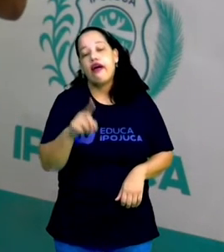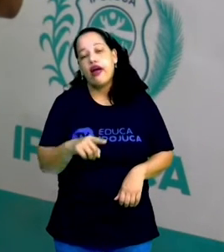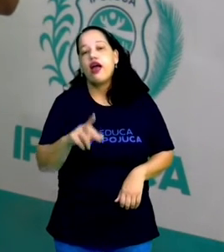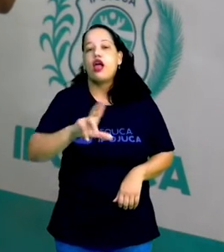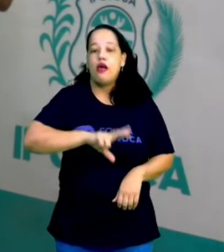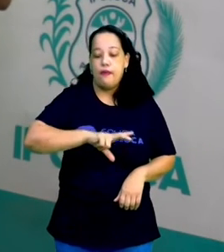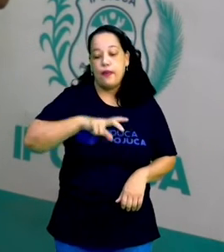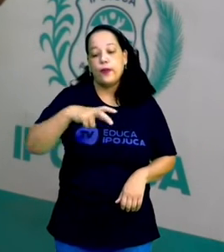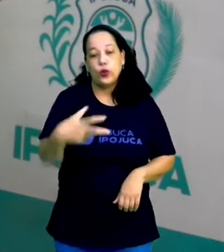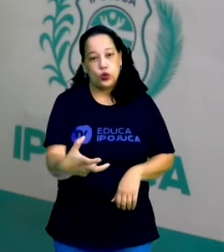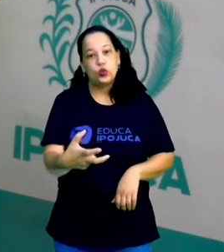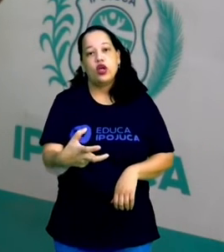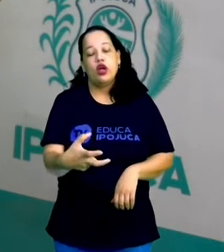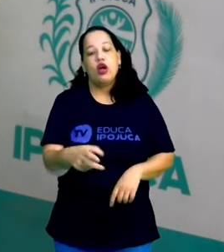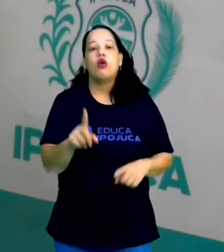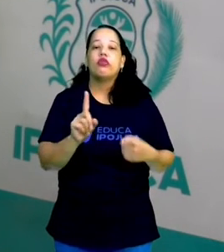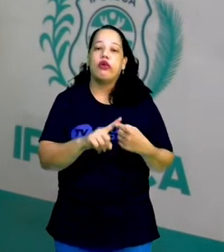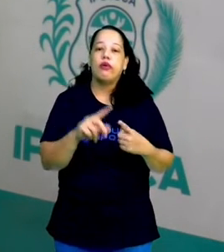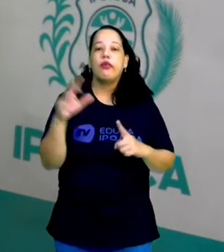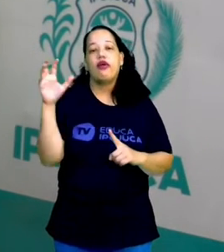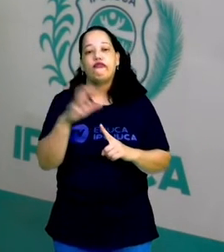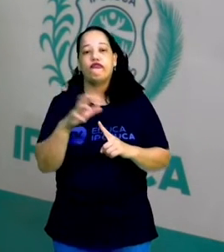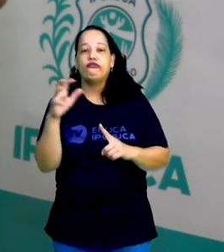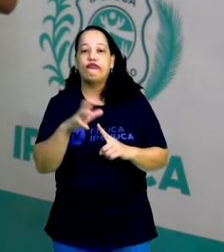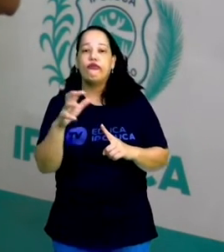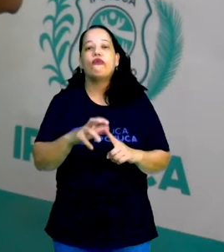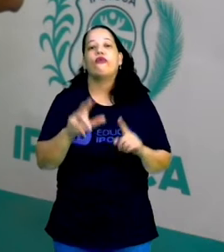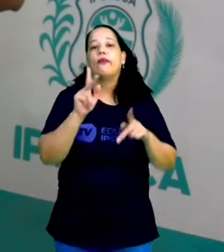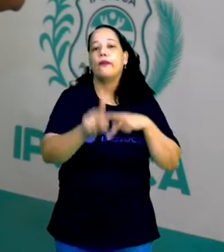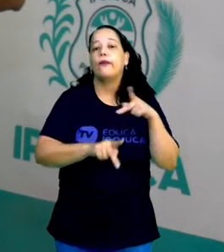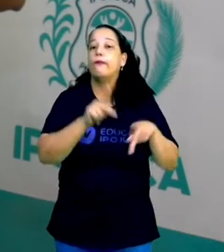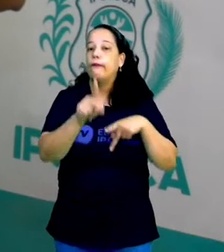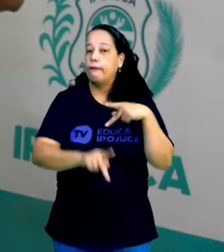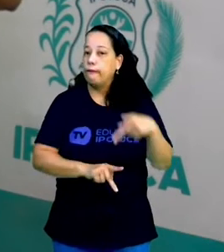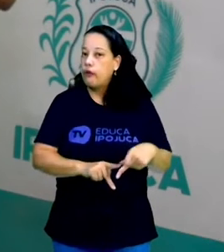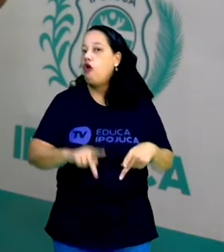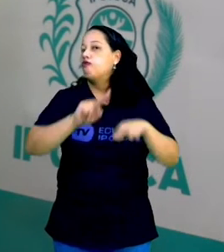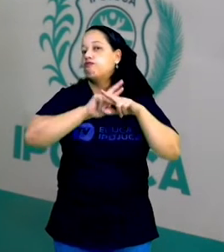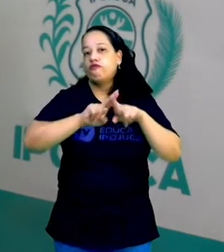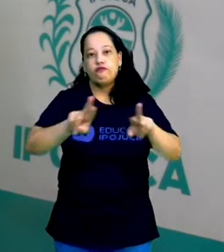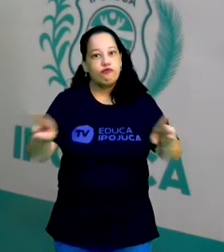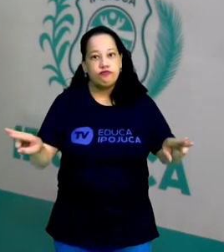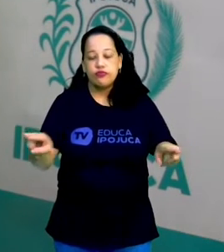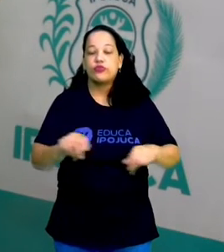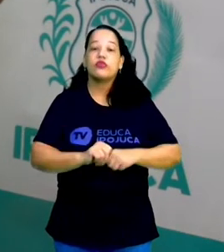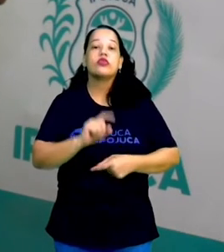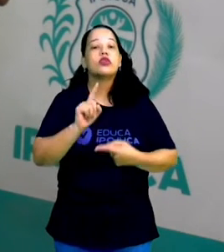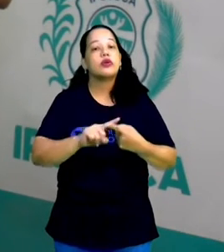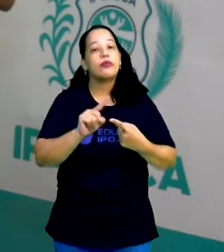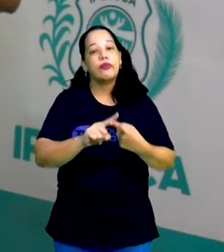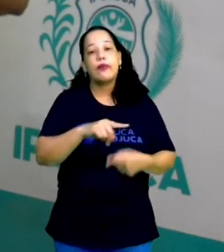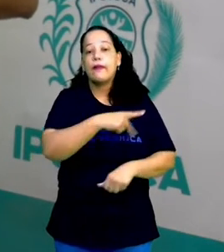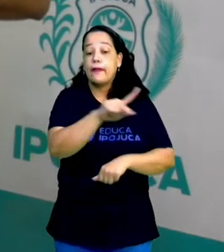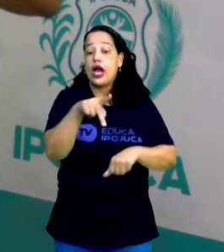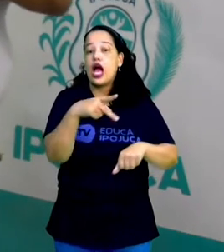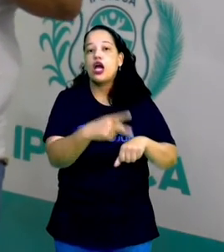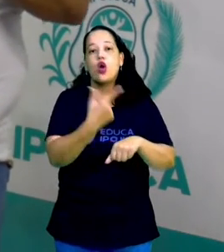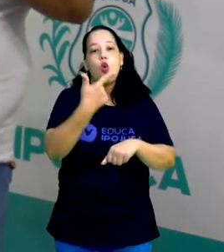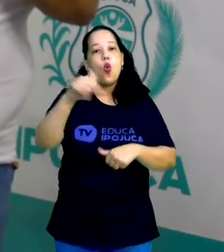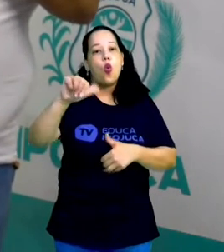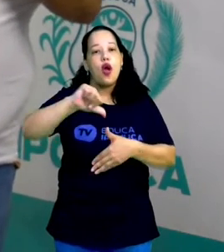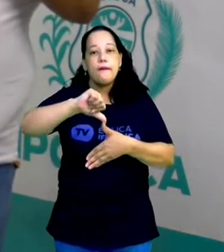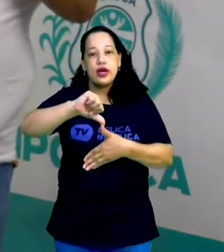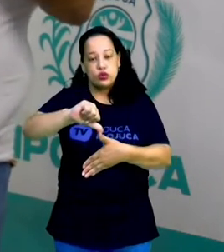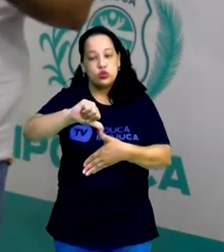certo? Recebendo a influência de outros povos que vieram depois dos portugueses. E os outros países da América do Sul,